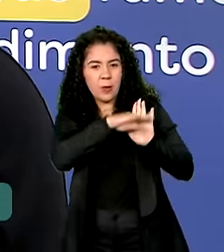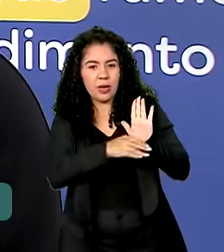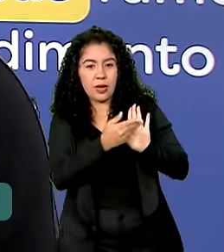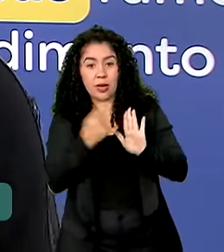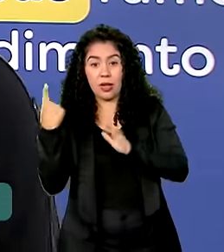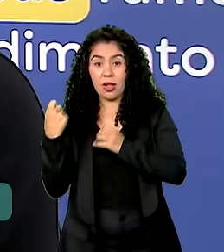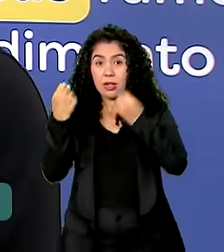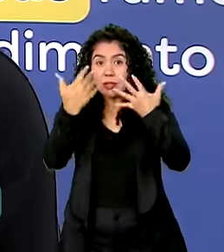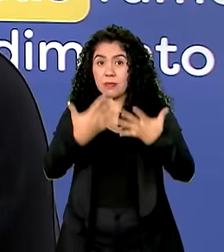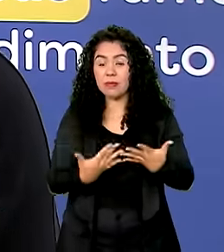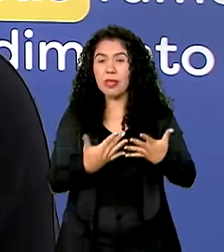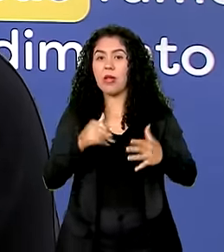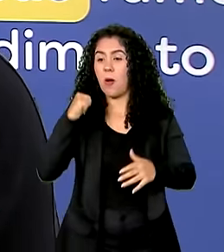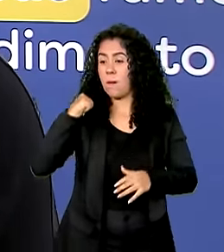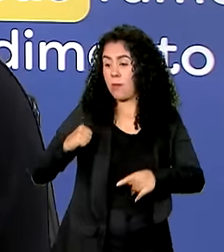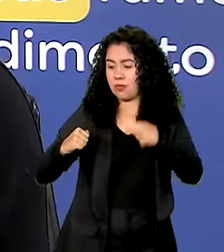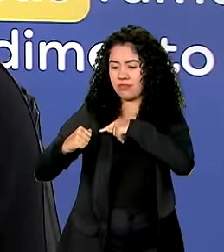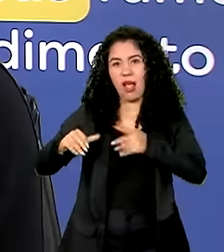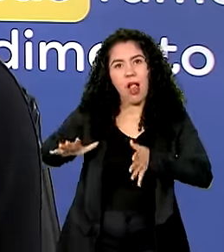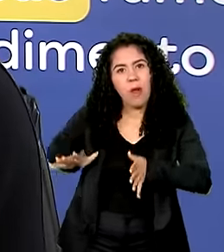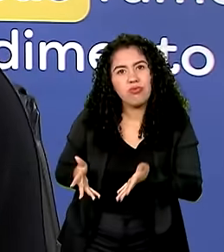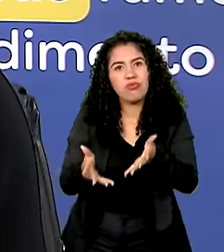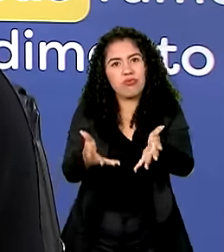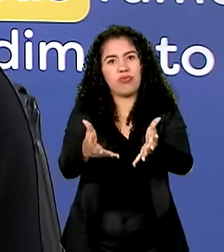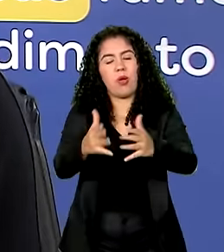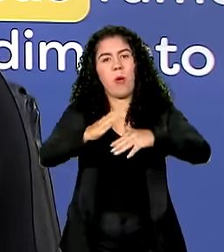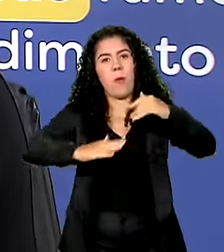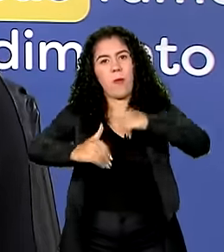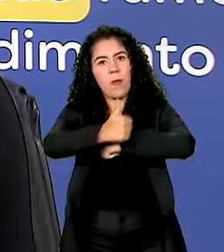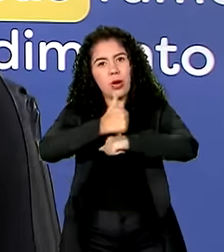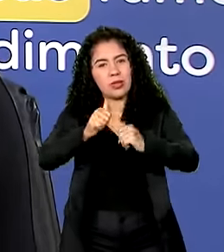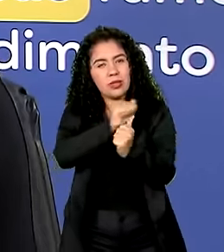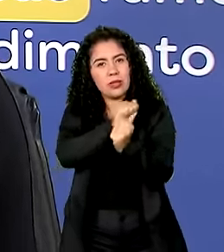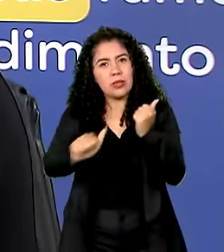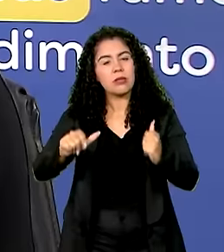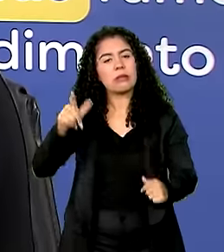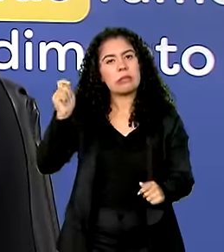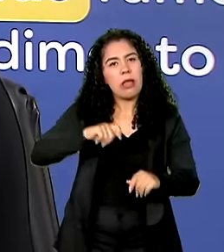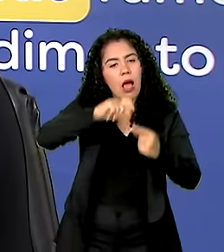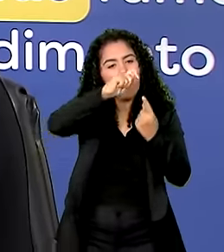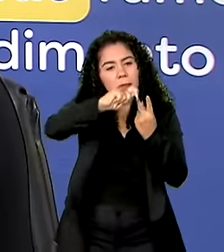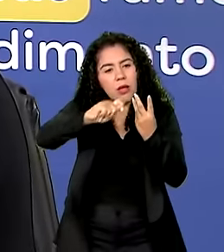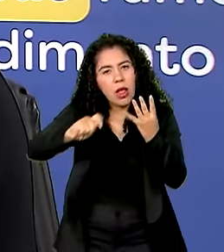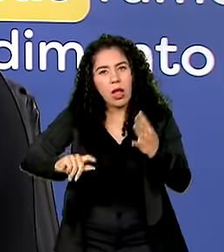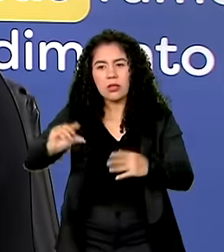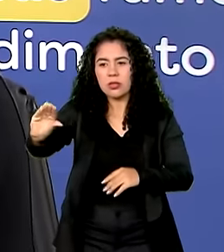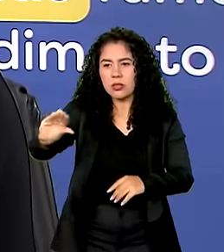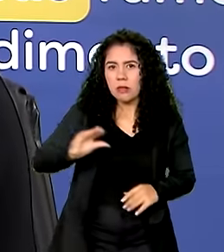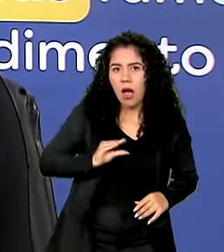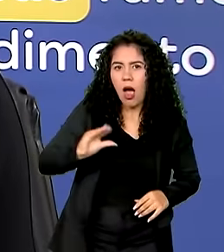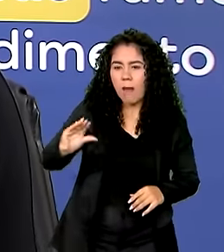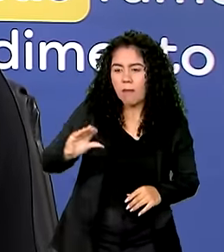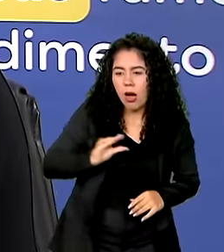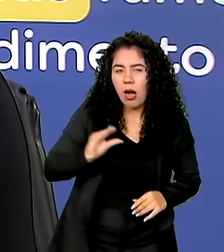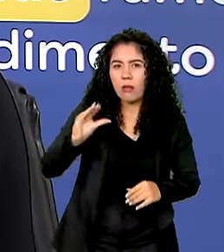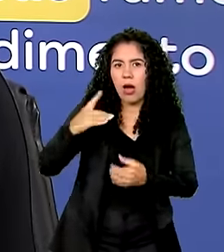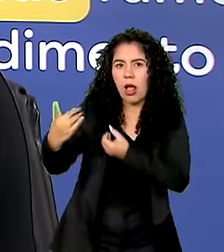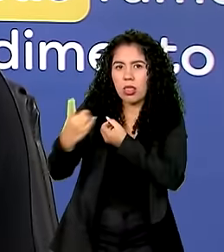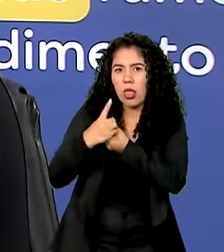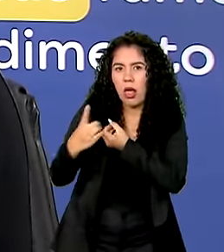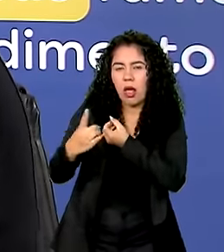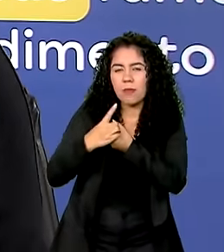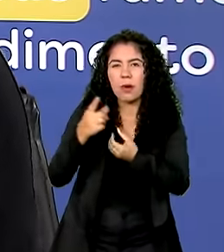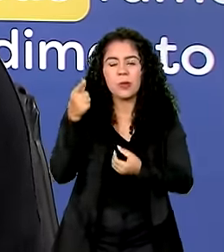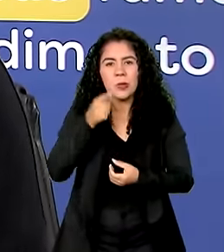Bolsa Atleta é um grande estímulo para o atleta porque ele sabe que ele tem um pagamento ali mensal, 12 meses, aquelas parcelas vão cair dependendo de qualquer